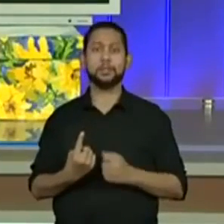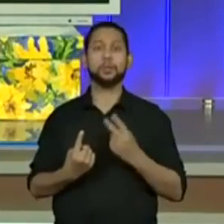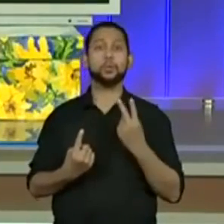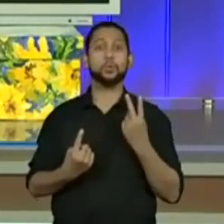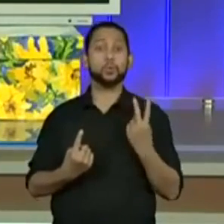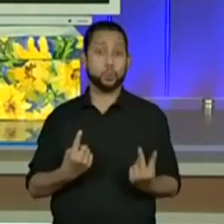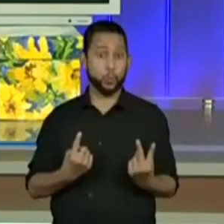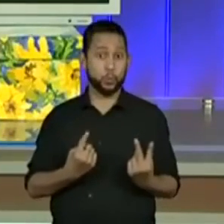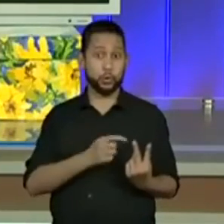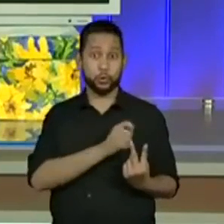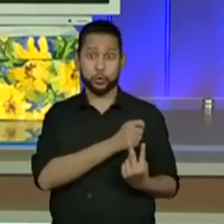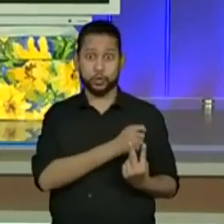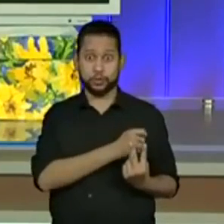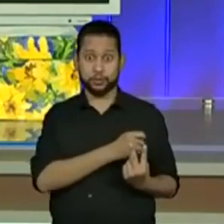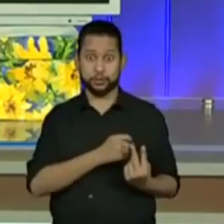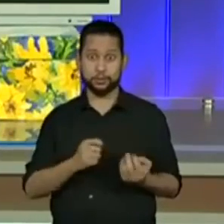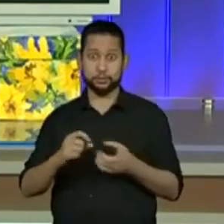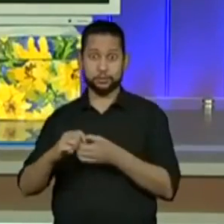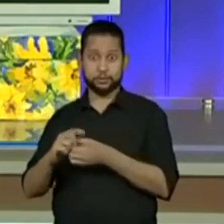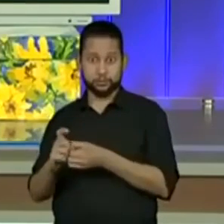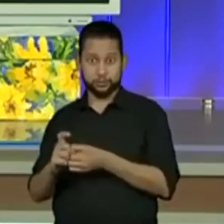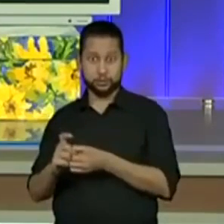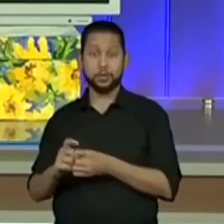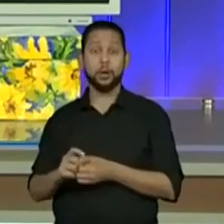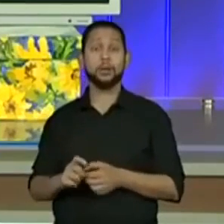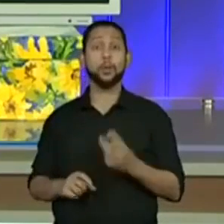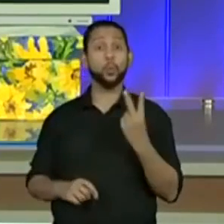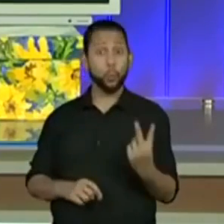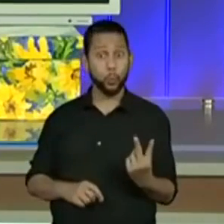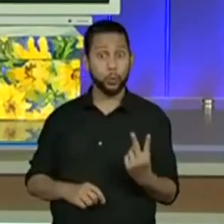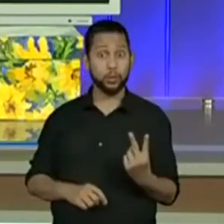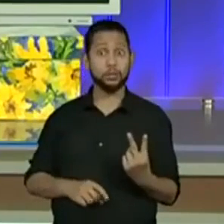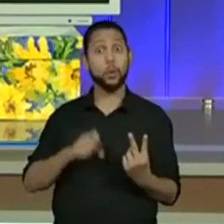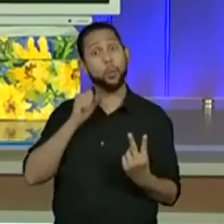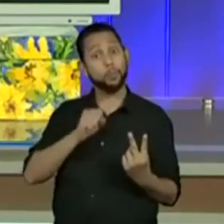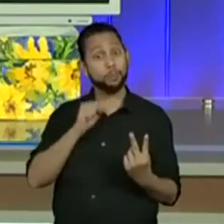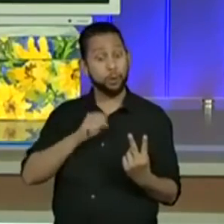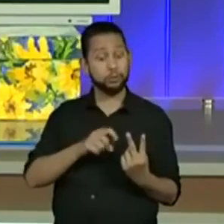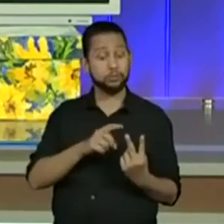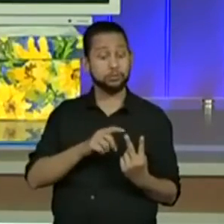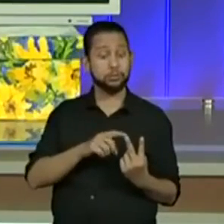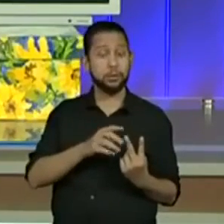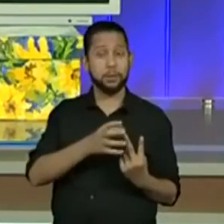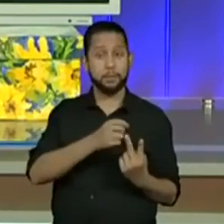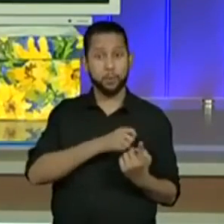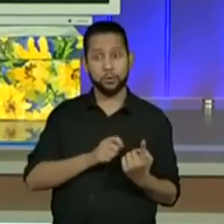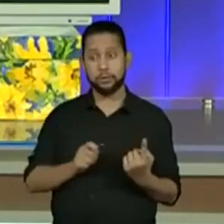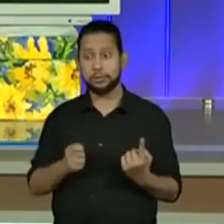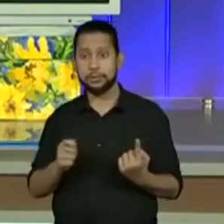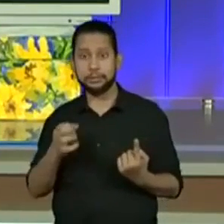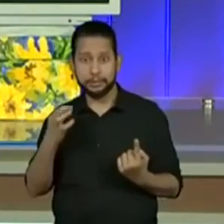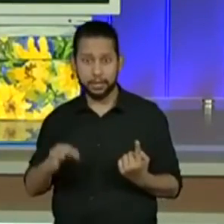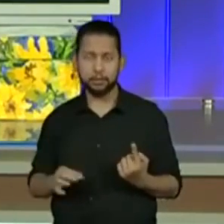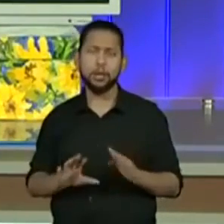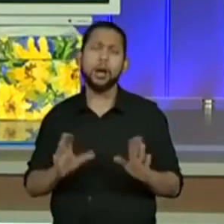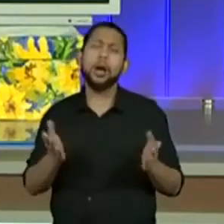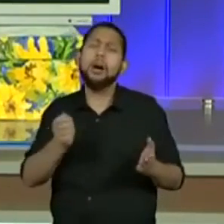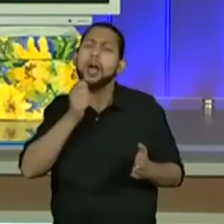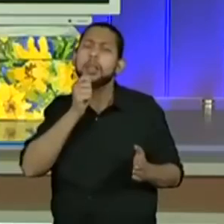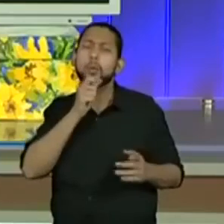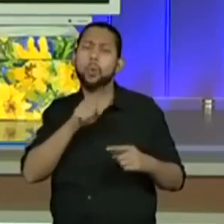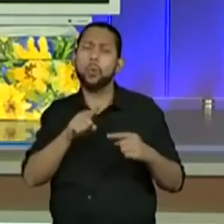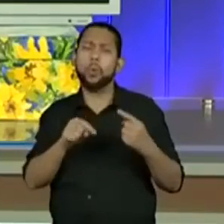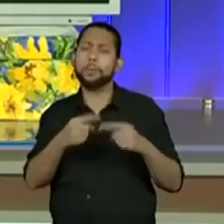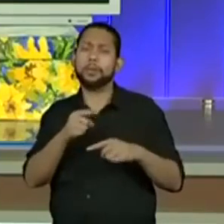tenho uma em duas. Uma chance em duas. A habilidade também fala pra gente não entrar agora em fração, tá,